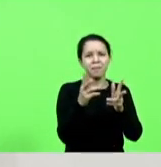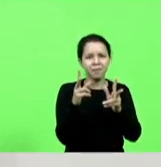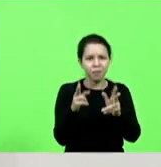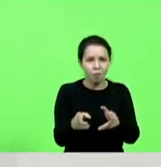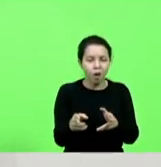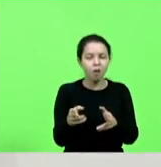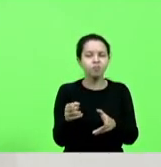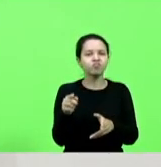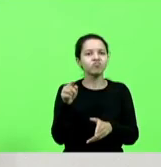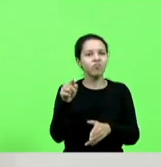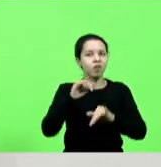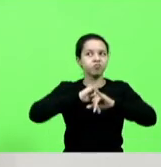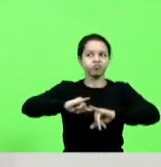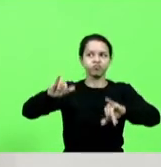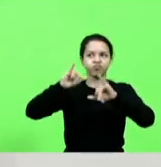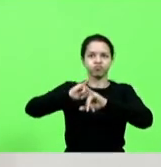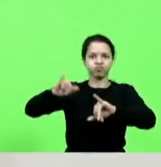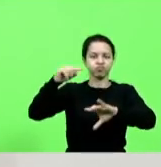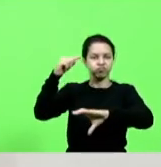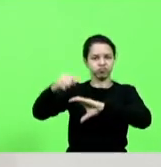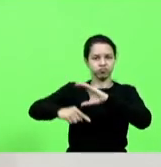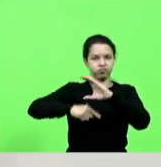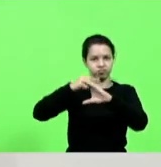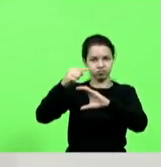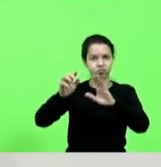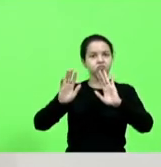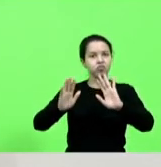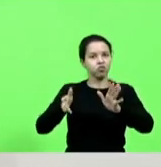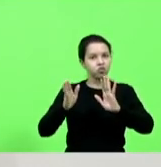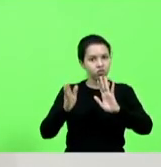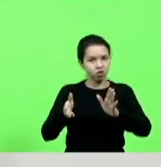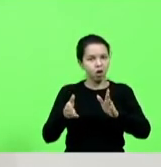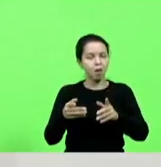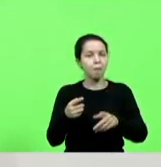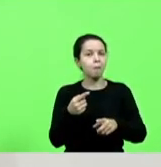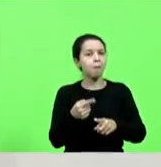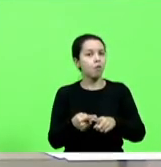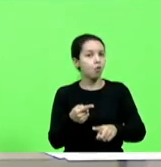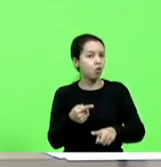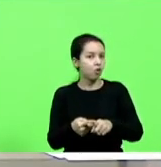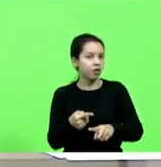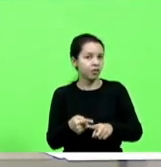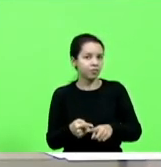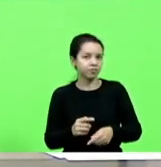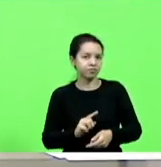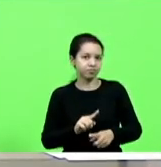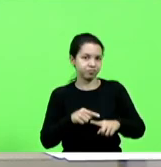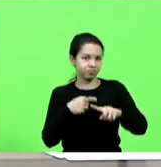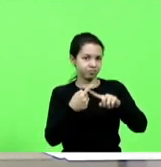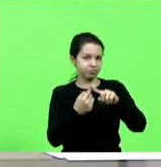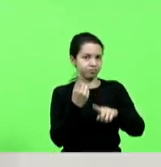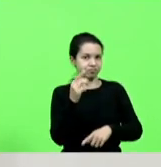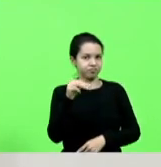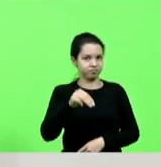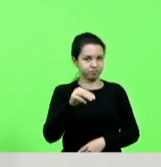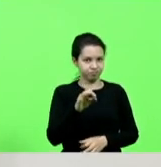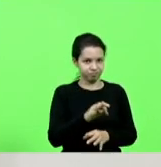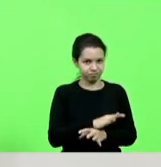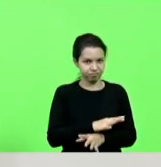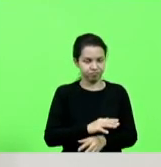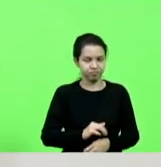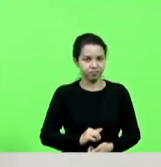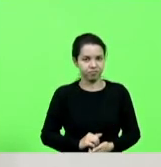gerou repercussão internacional pela pelo mais um minuto deputado para concluir pelo